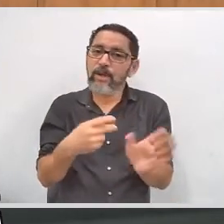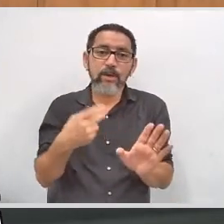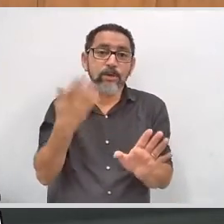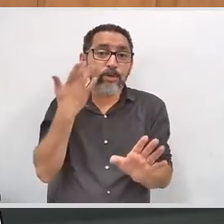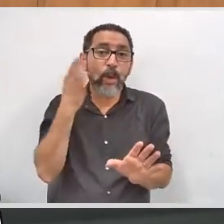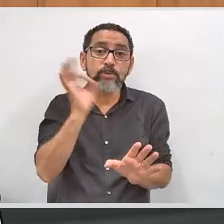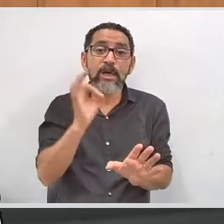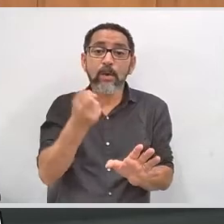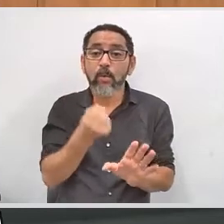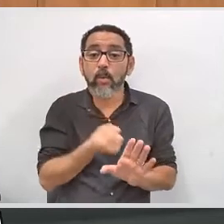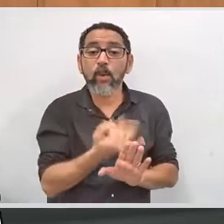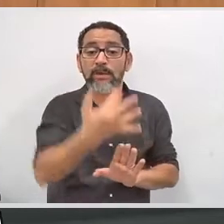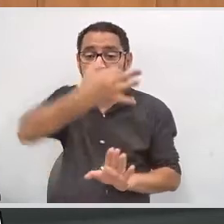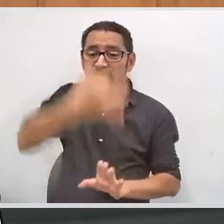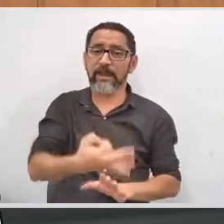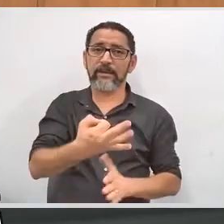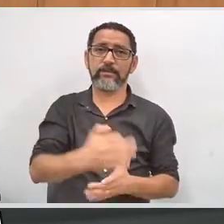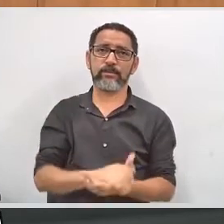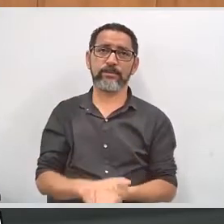Vamos lá.